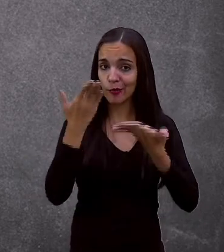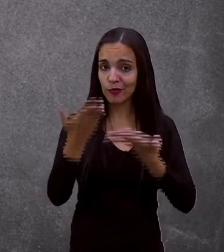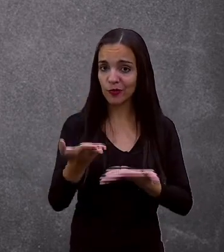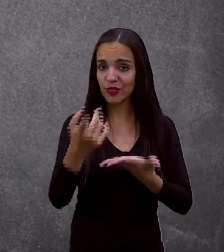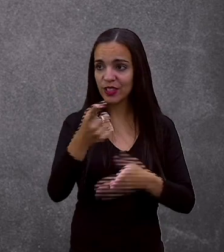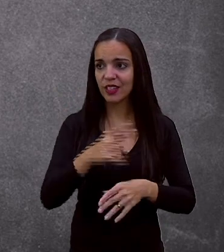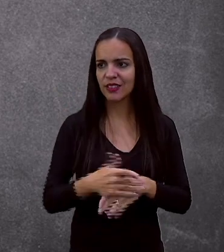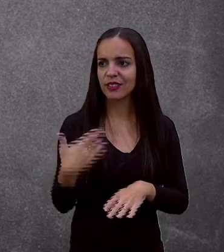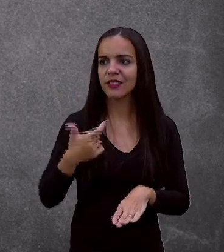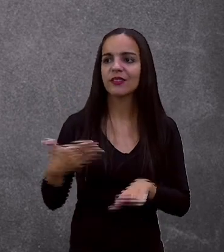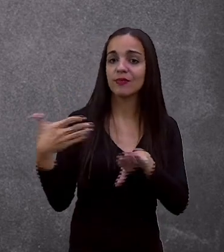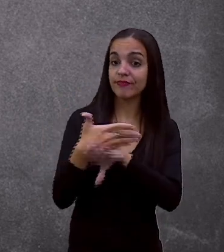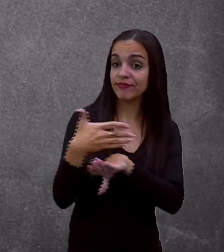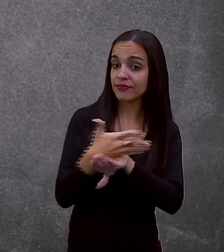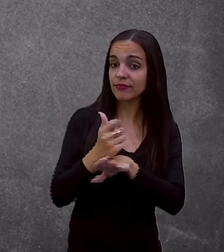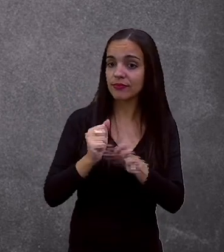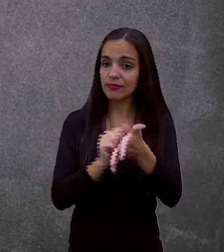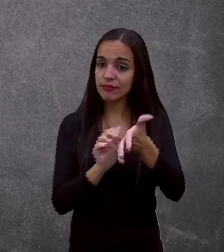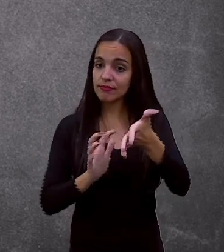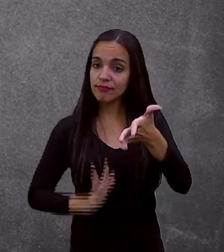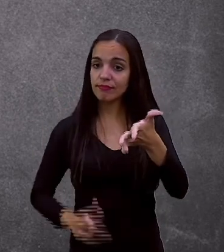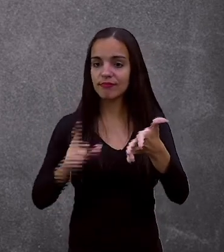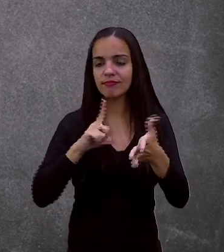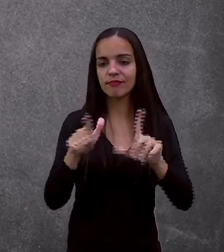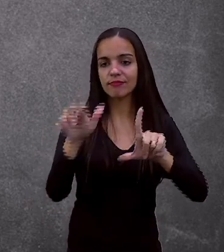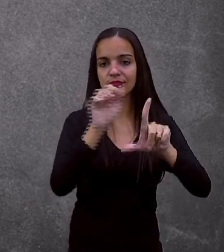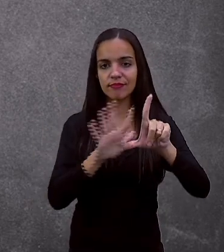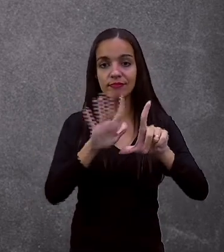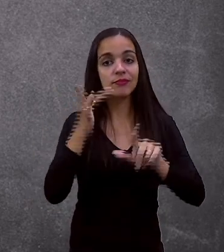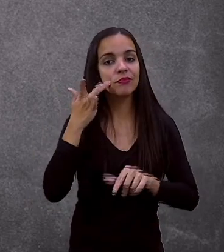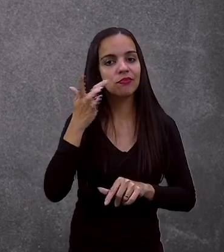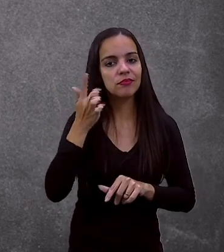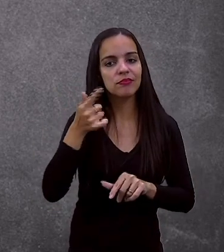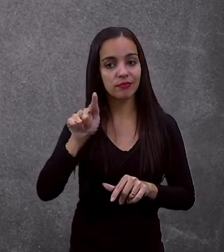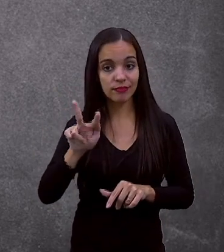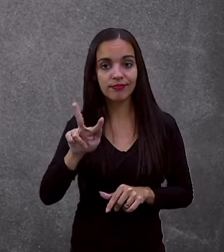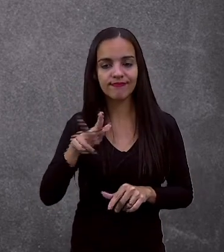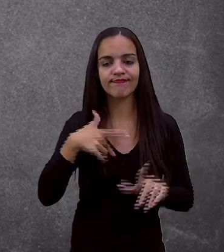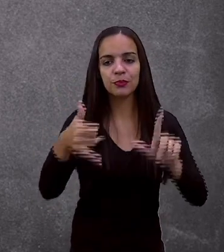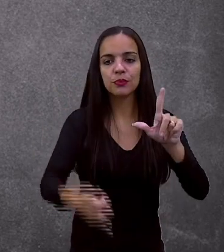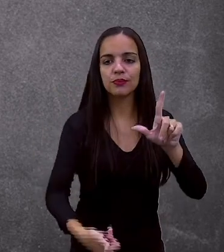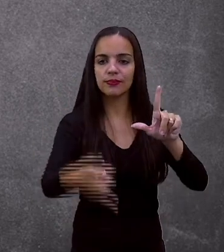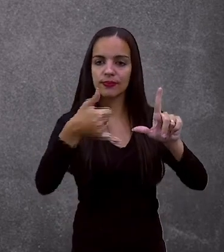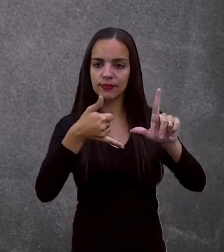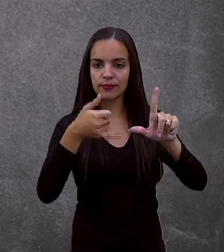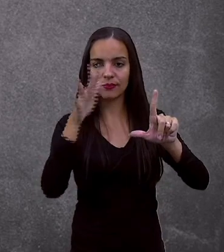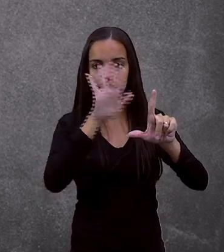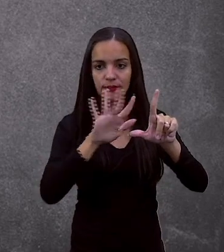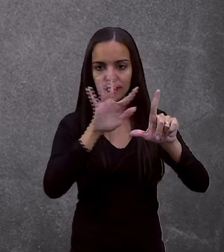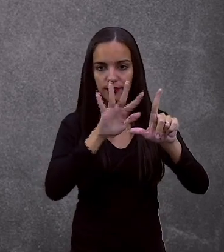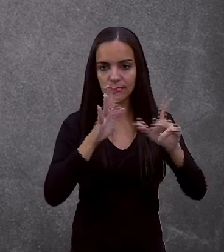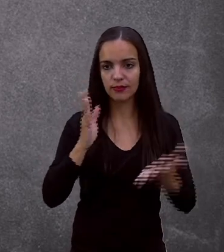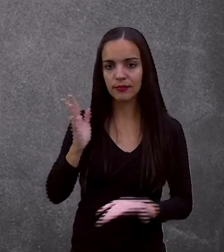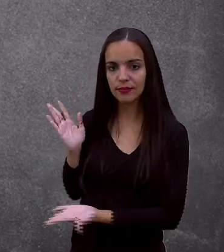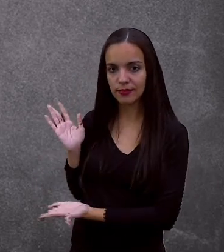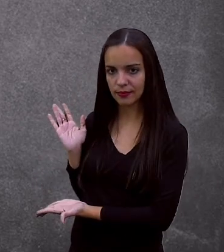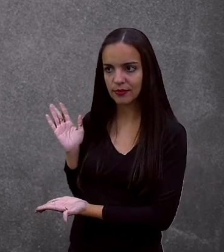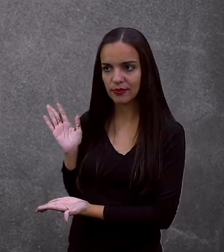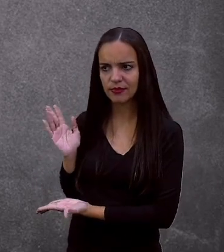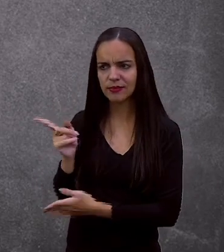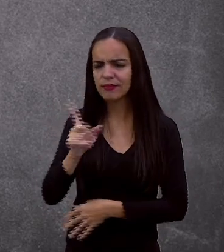Para acessar as atividades. Da plataforma. Esmete GV. Vocês vão apontar. A câmera do celular. Para a imagem que aparece. No canto da tela.